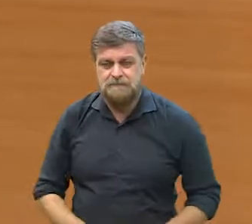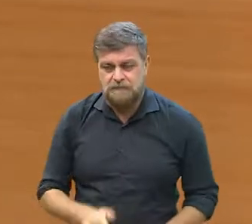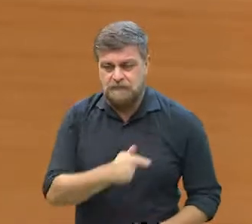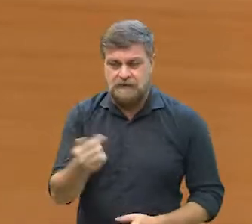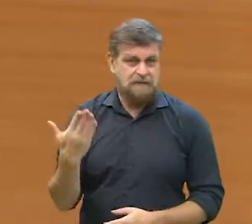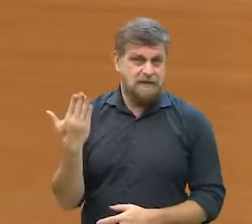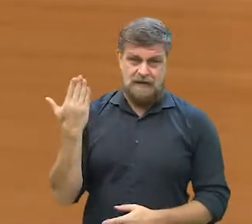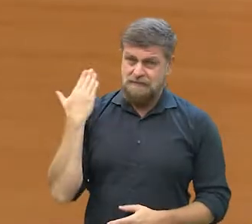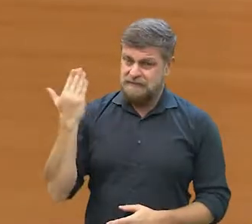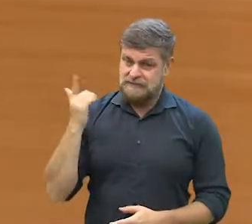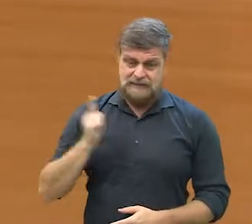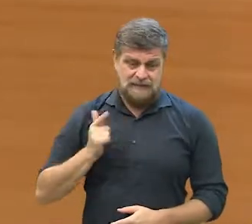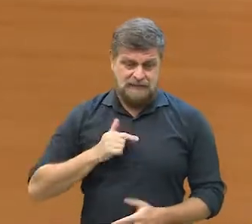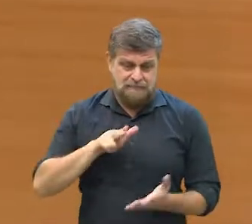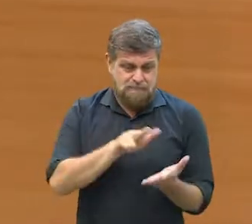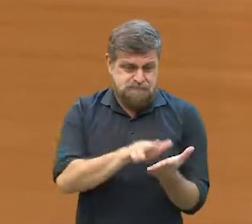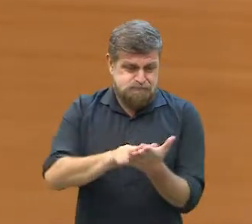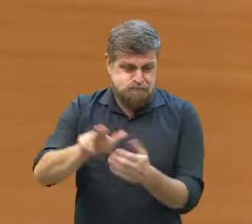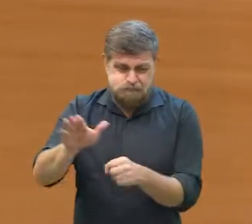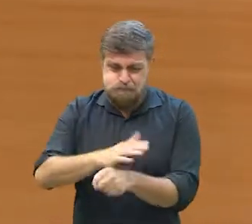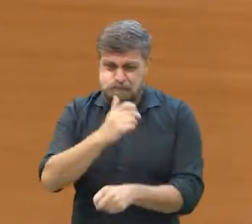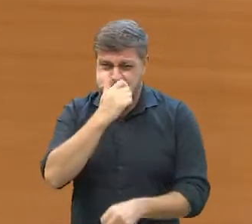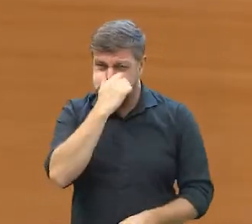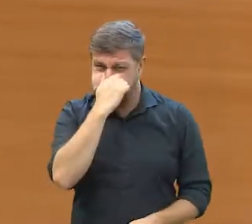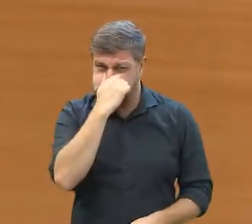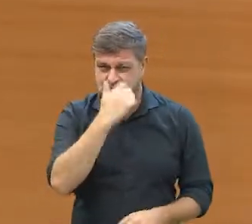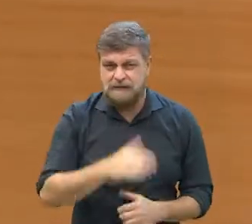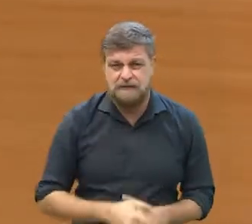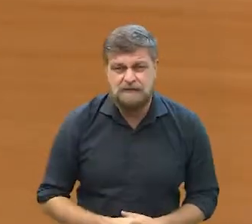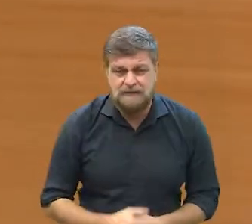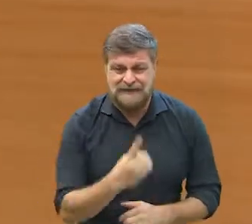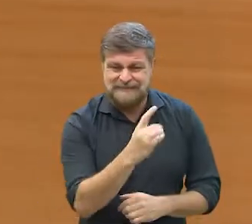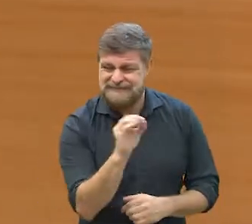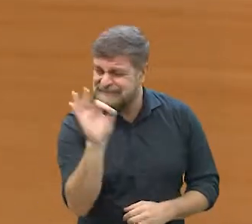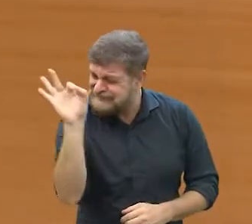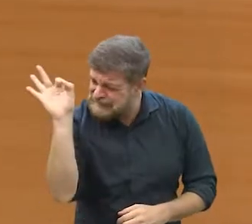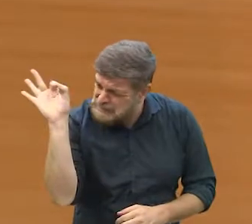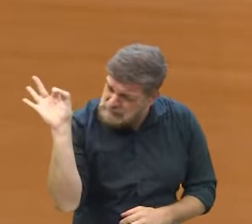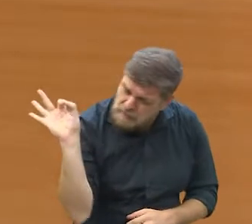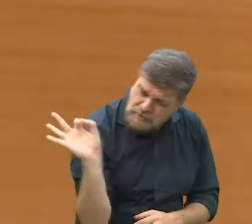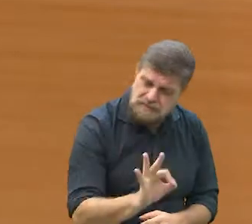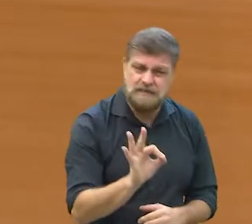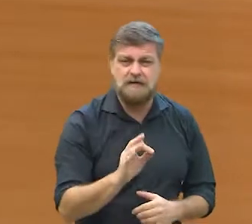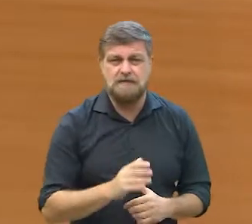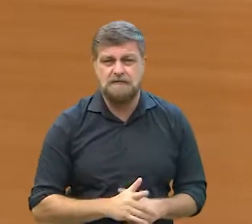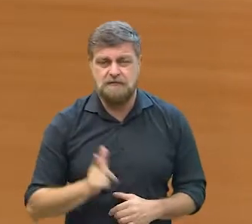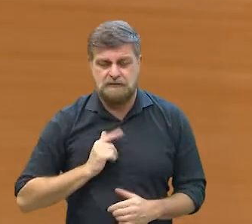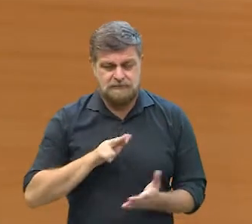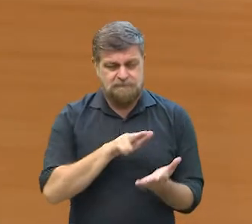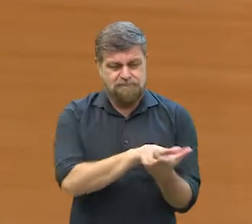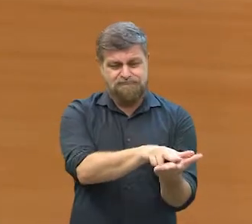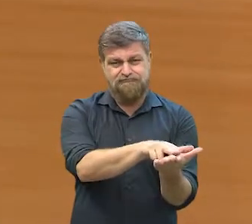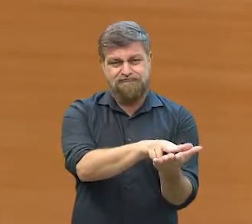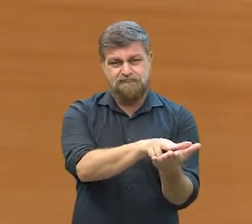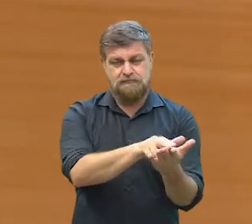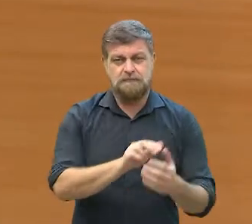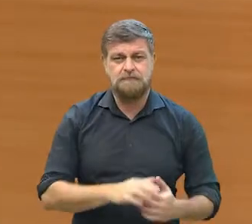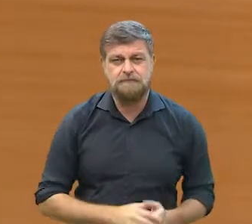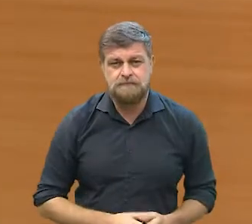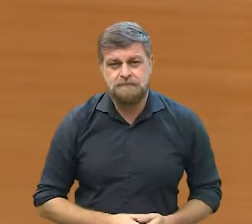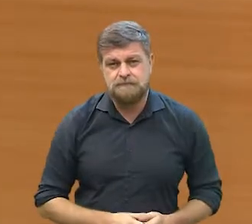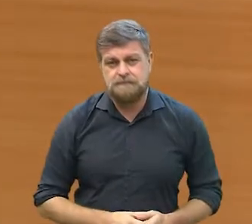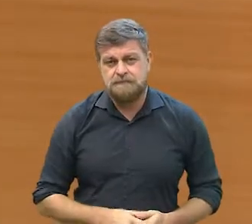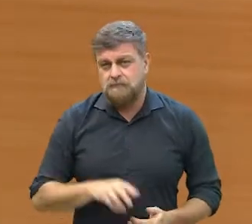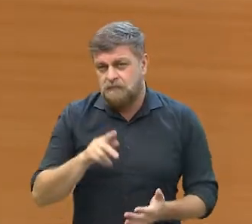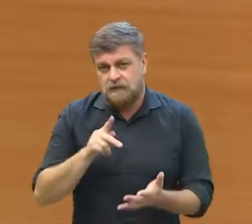Essa semana passada teve, deu 100%, né? Domingo, 100% de leitos ocupados.